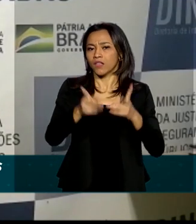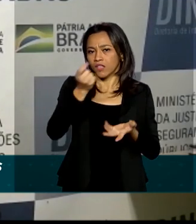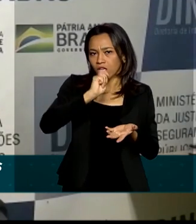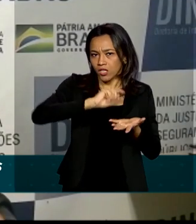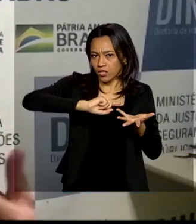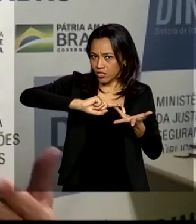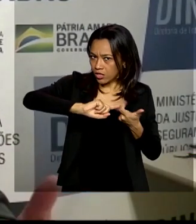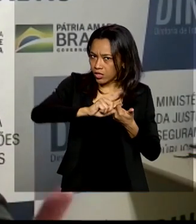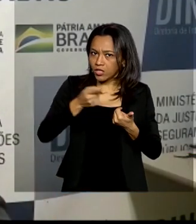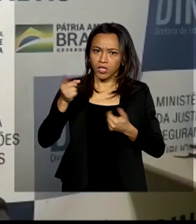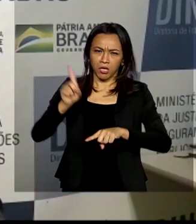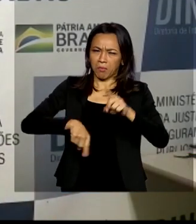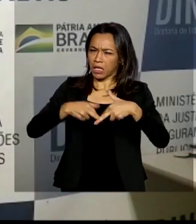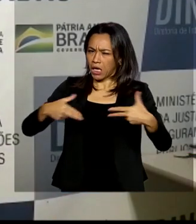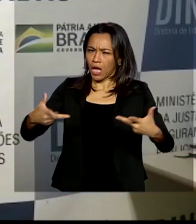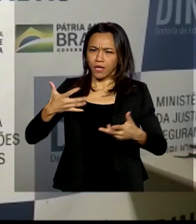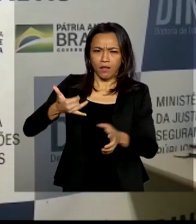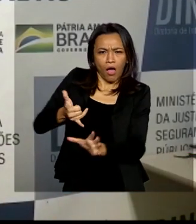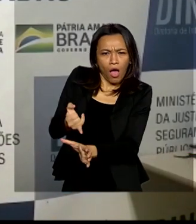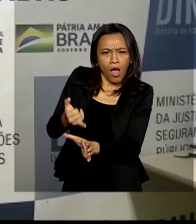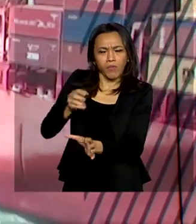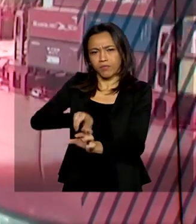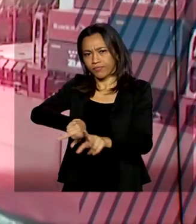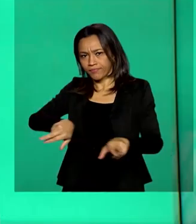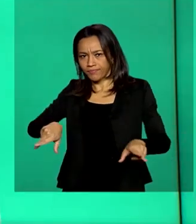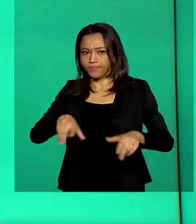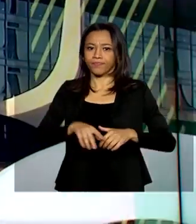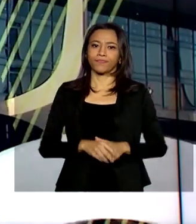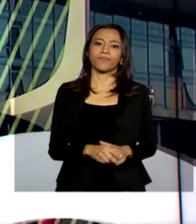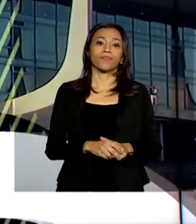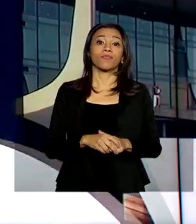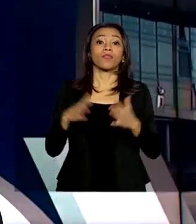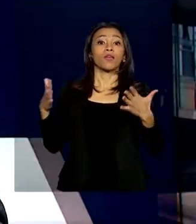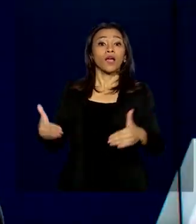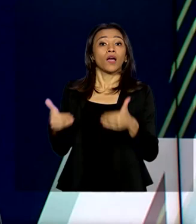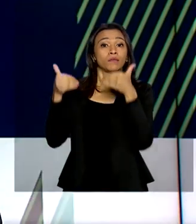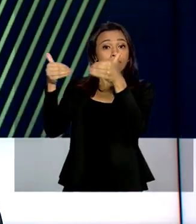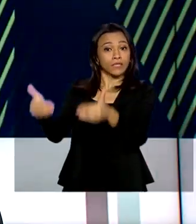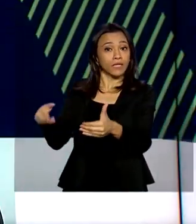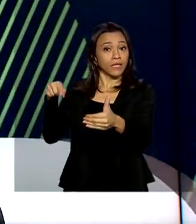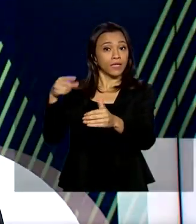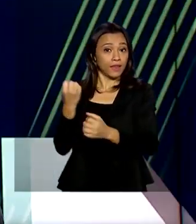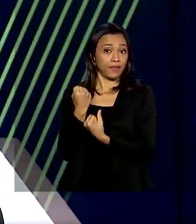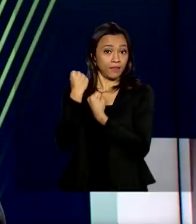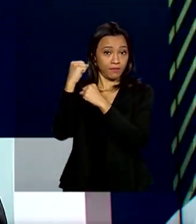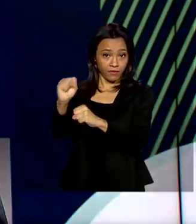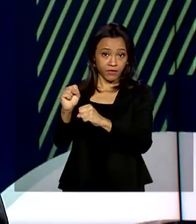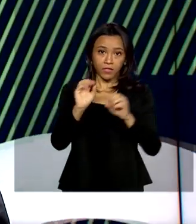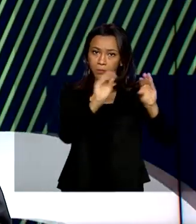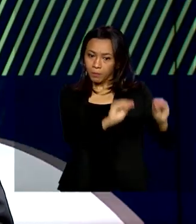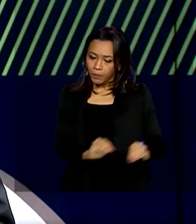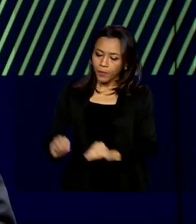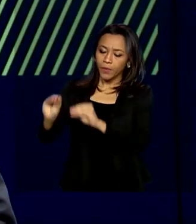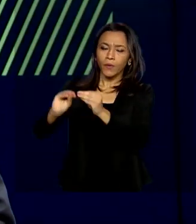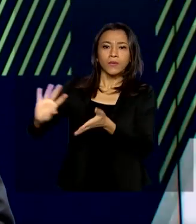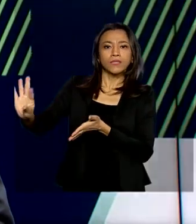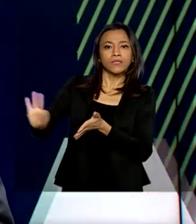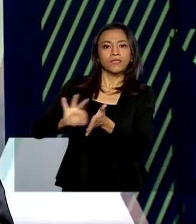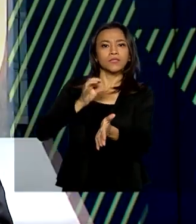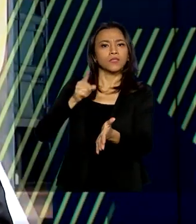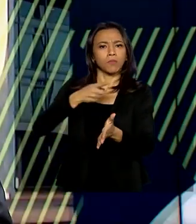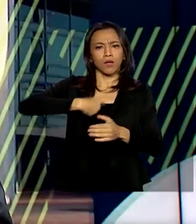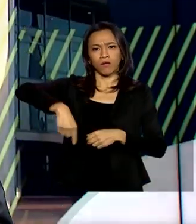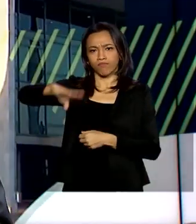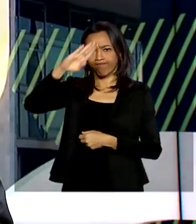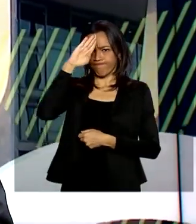ao contrabando e tráfico de armas e munições. O Ministério da Defesa prorrogou as inscrições para o alistamento